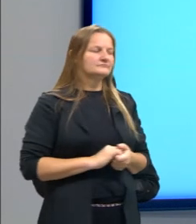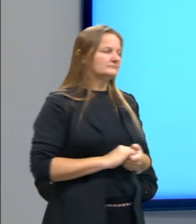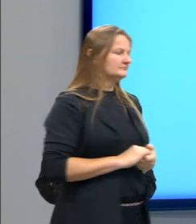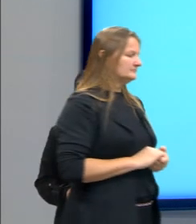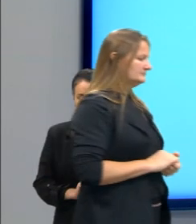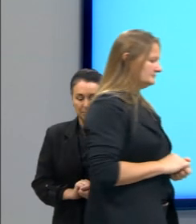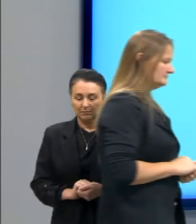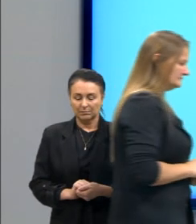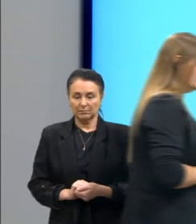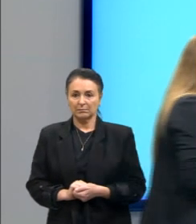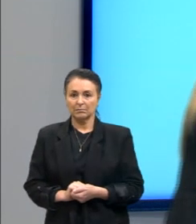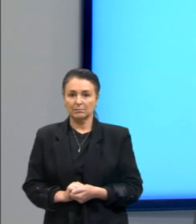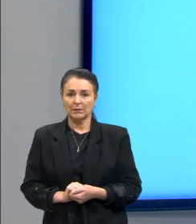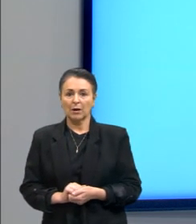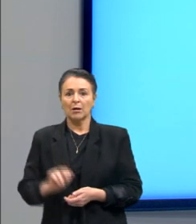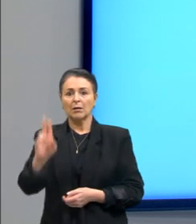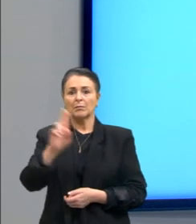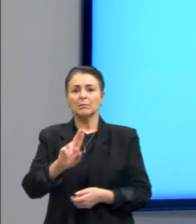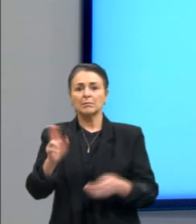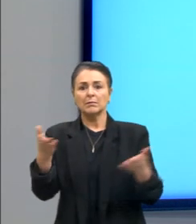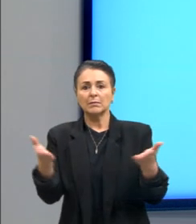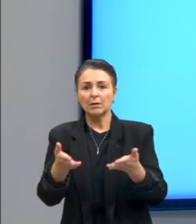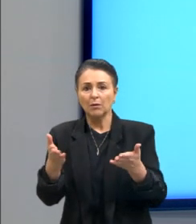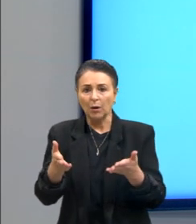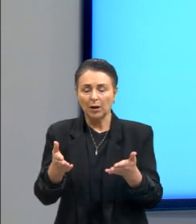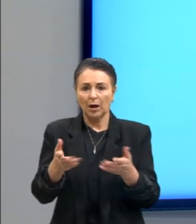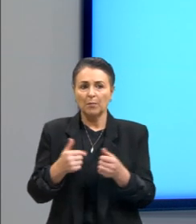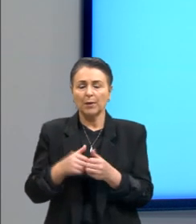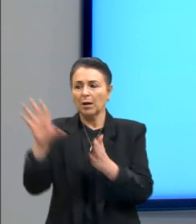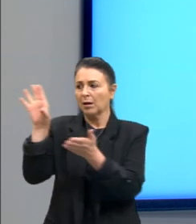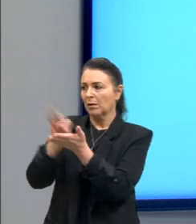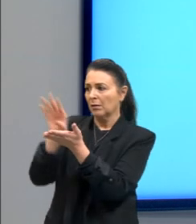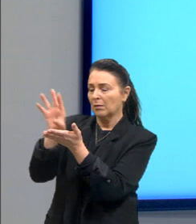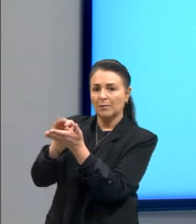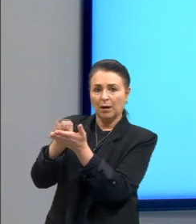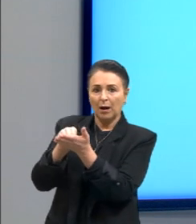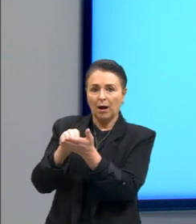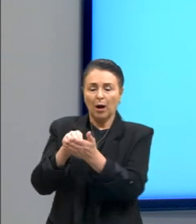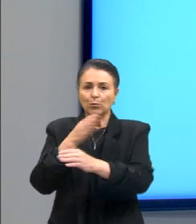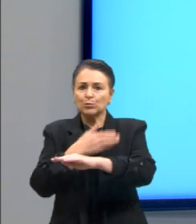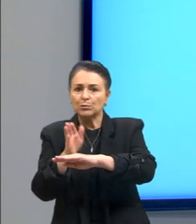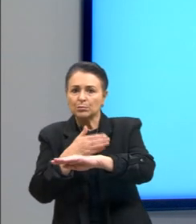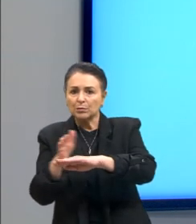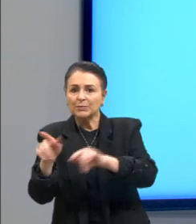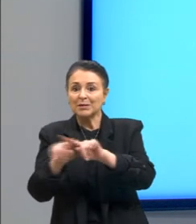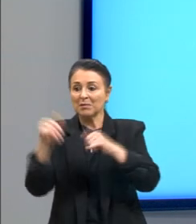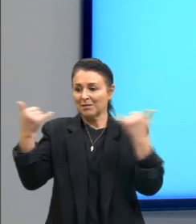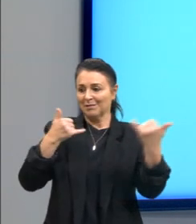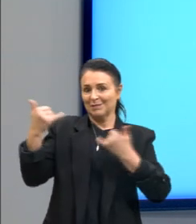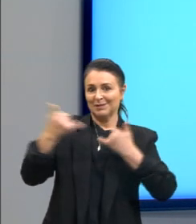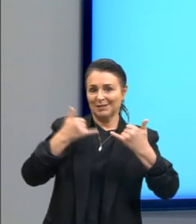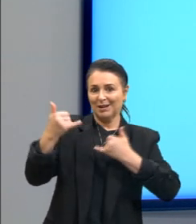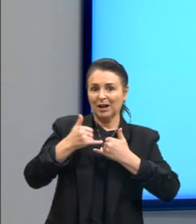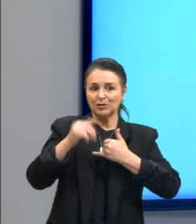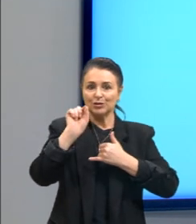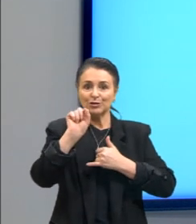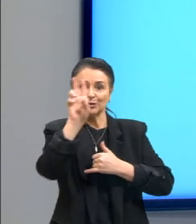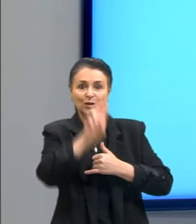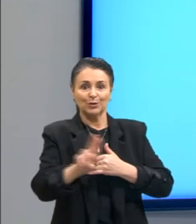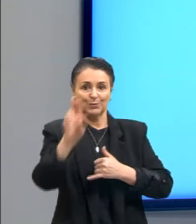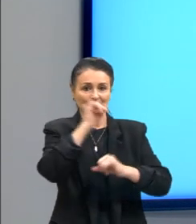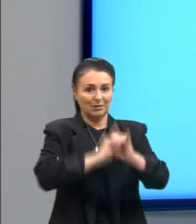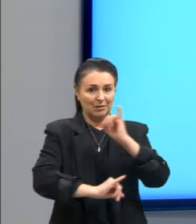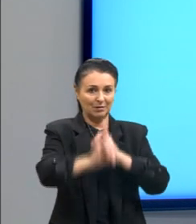conjuntura atual apta a moldar os hábitos e a informatividade dos usuários.